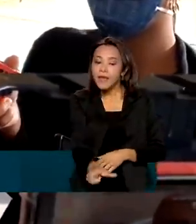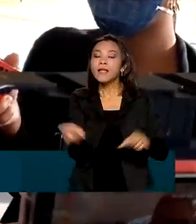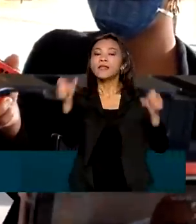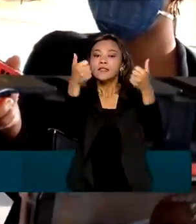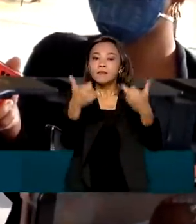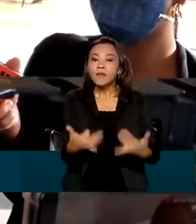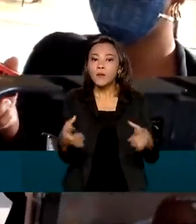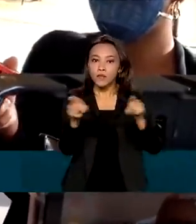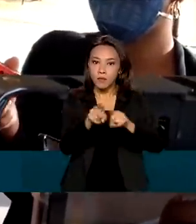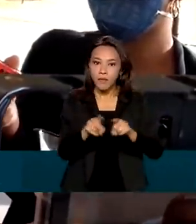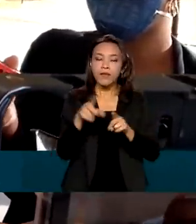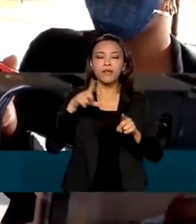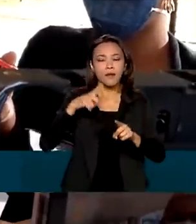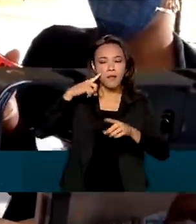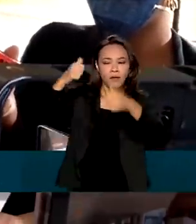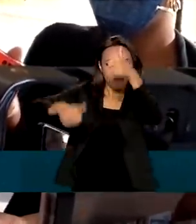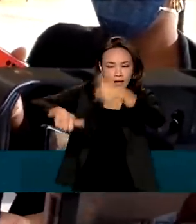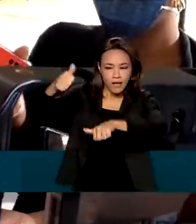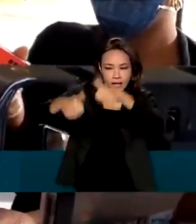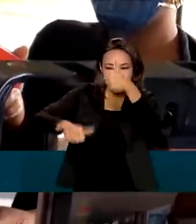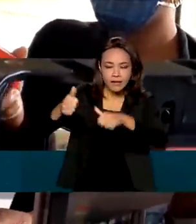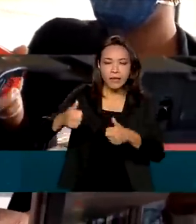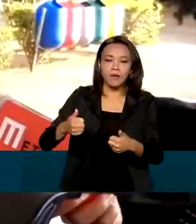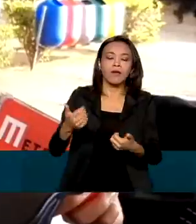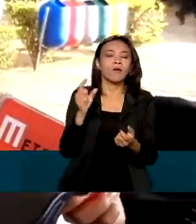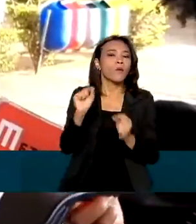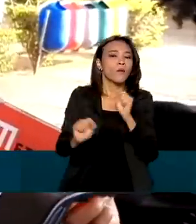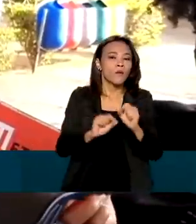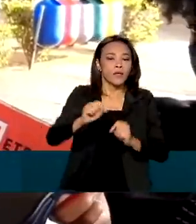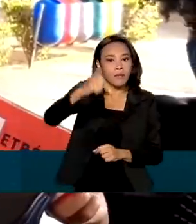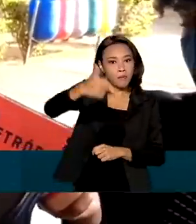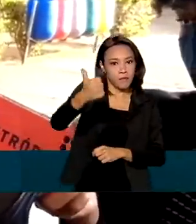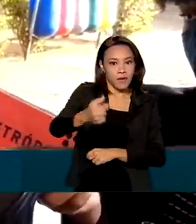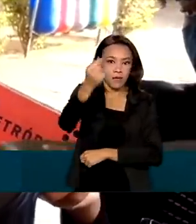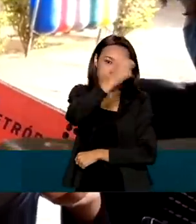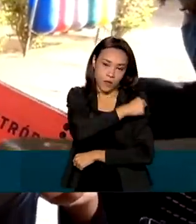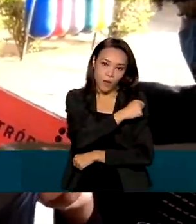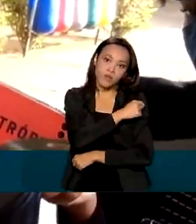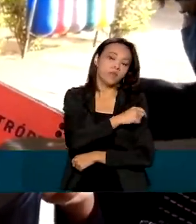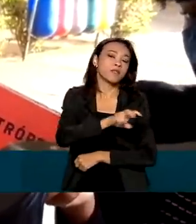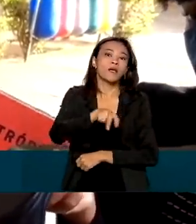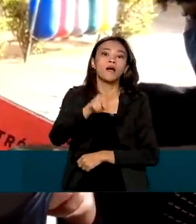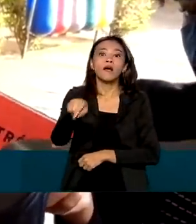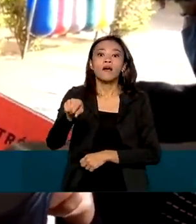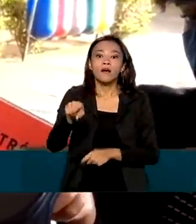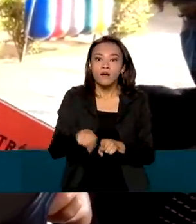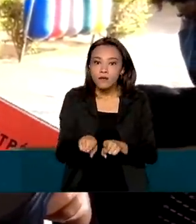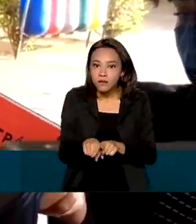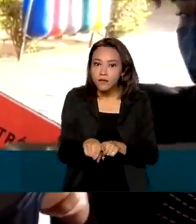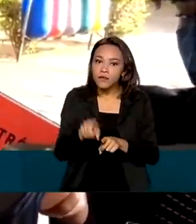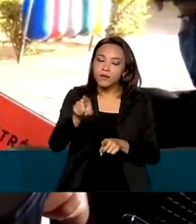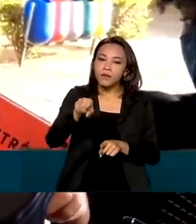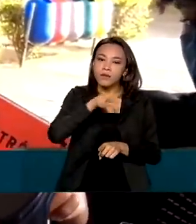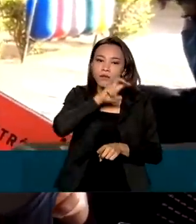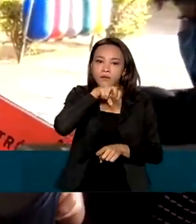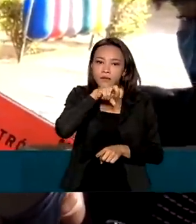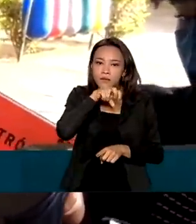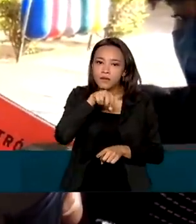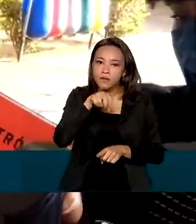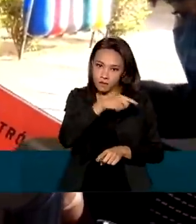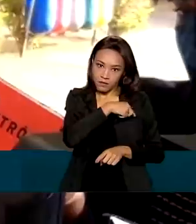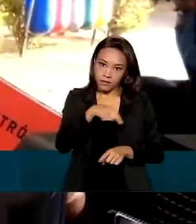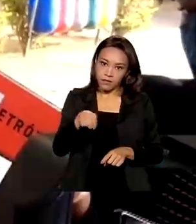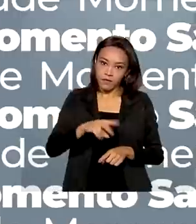clínica para avaliar a necessidade da terceira dose da Coronavac já foi aprovada e deve começar em